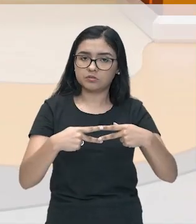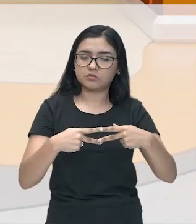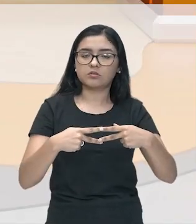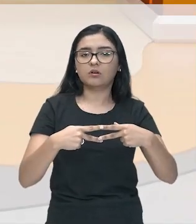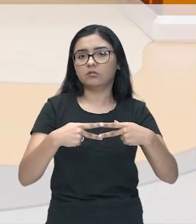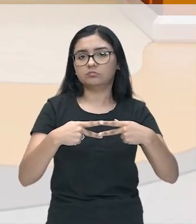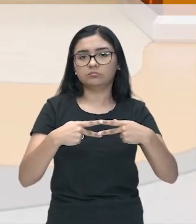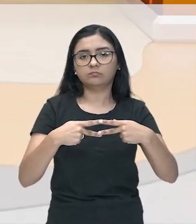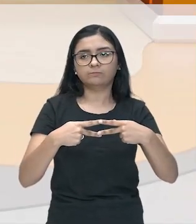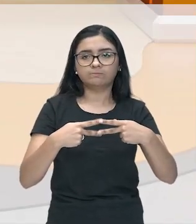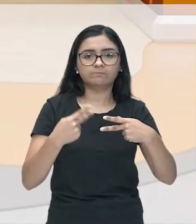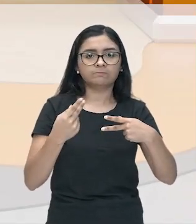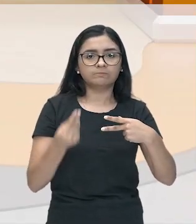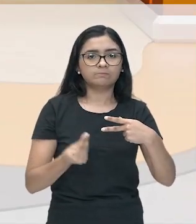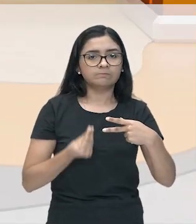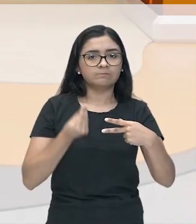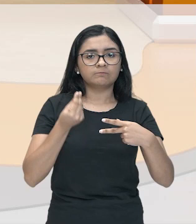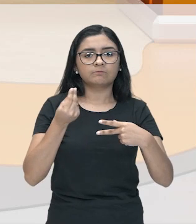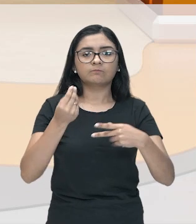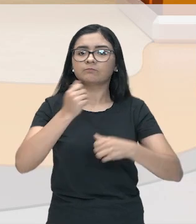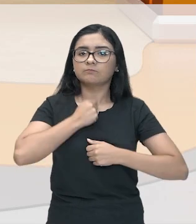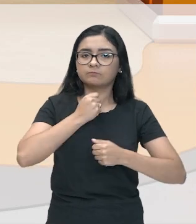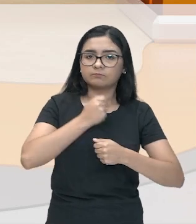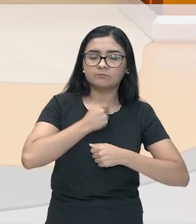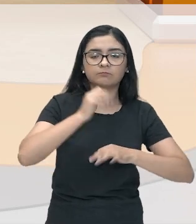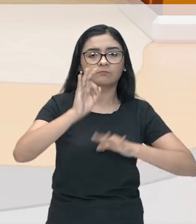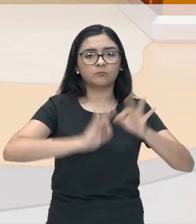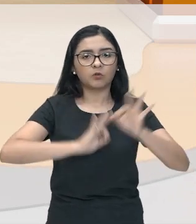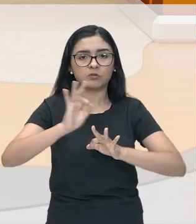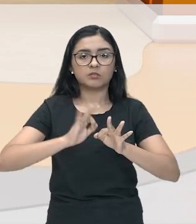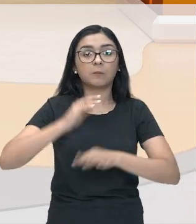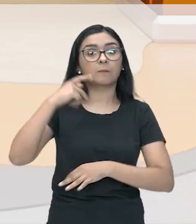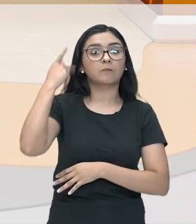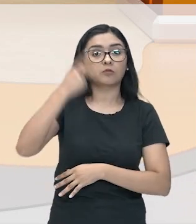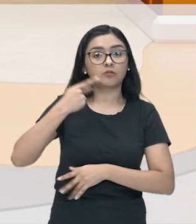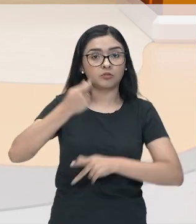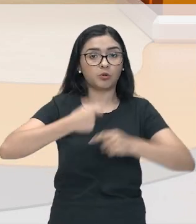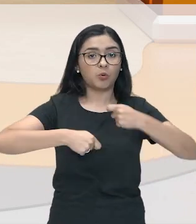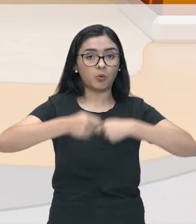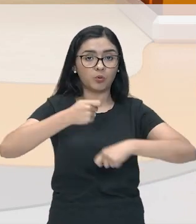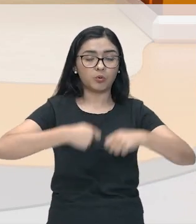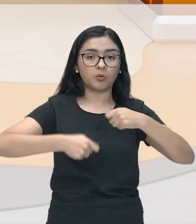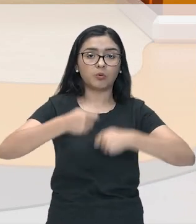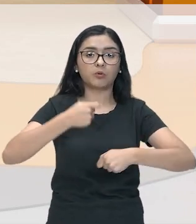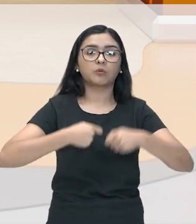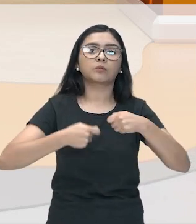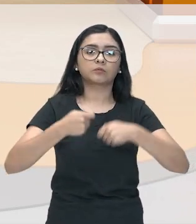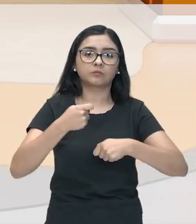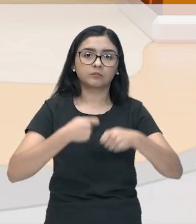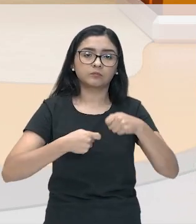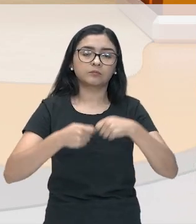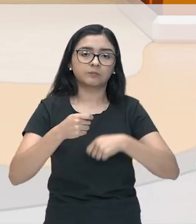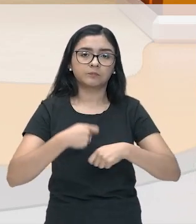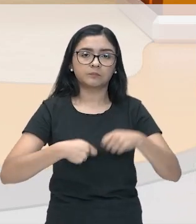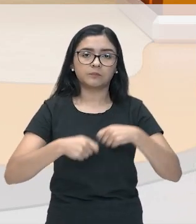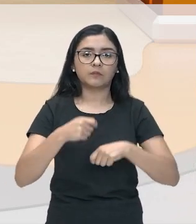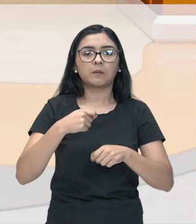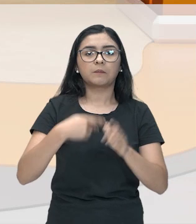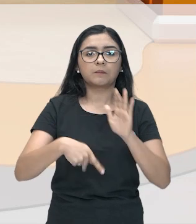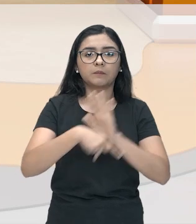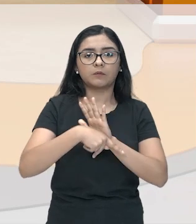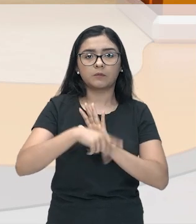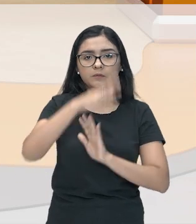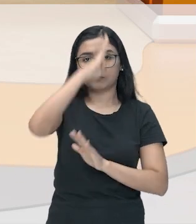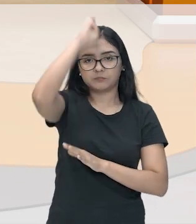no exército, na organização política e econômica de Roma se refletindo